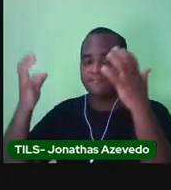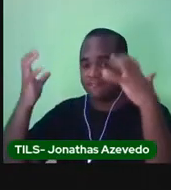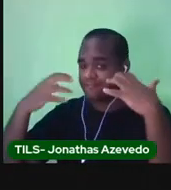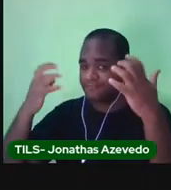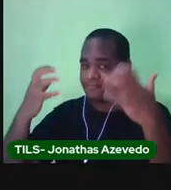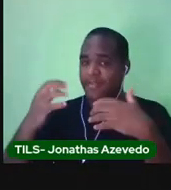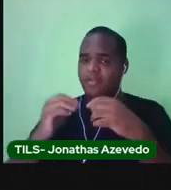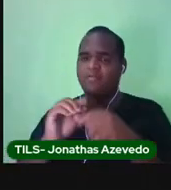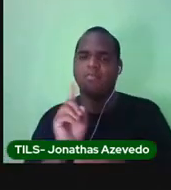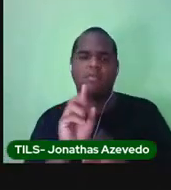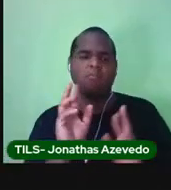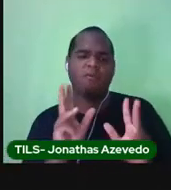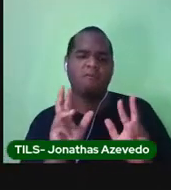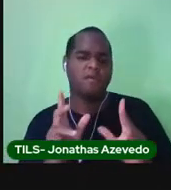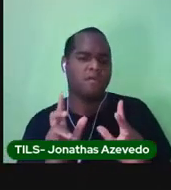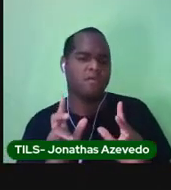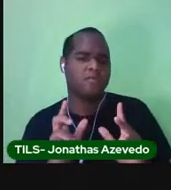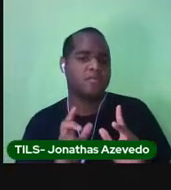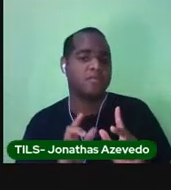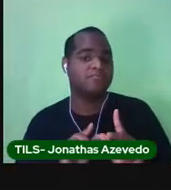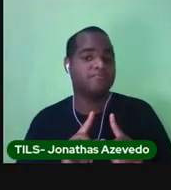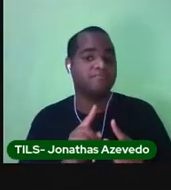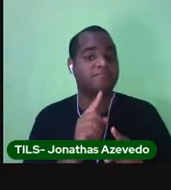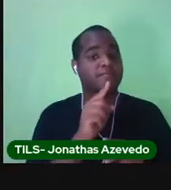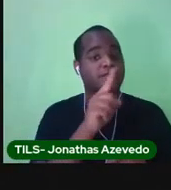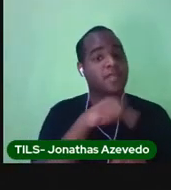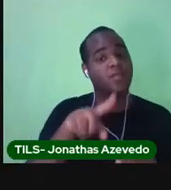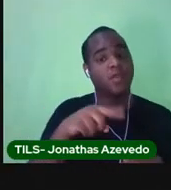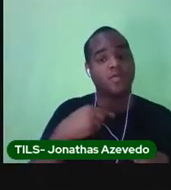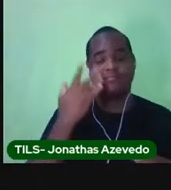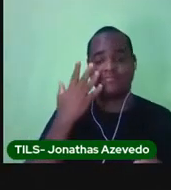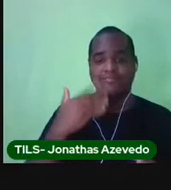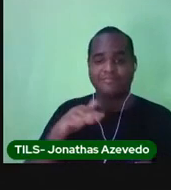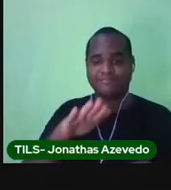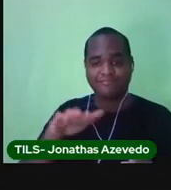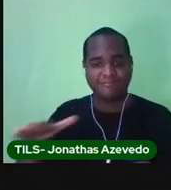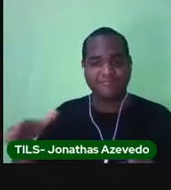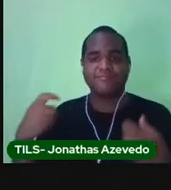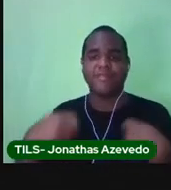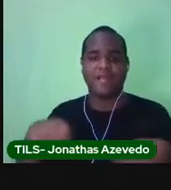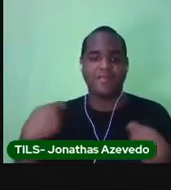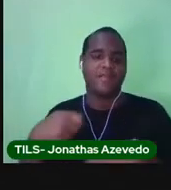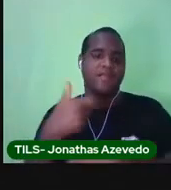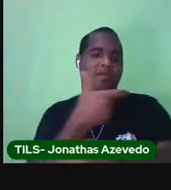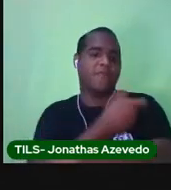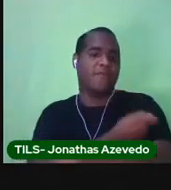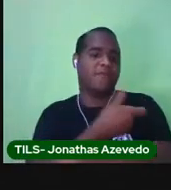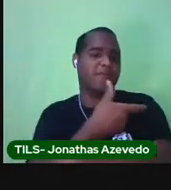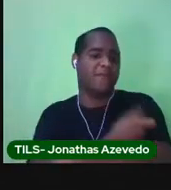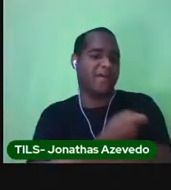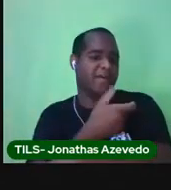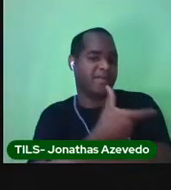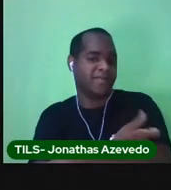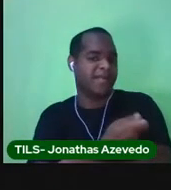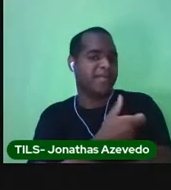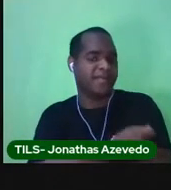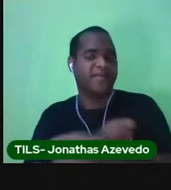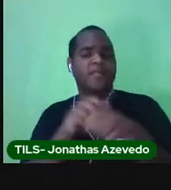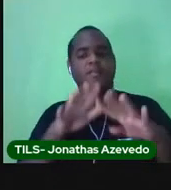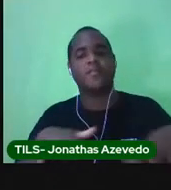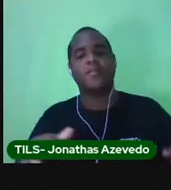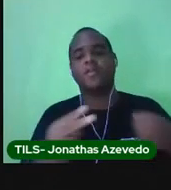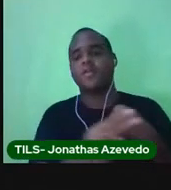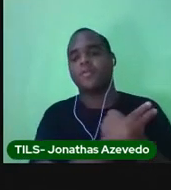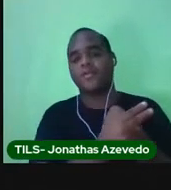tomar banho. E não é só isso, não. É na infância que precisamos tomar as vacinas